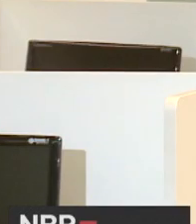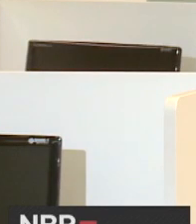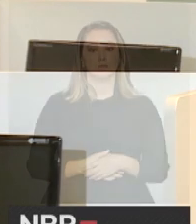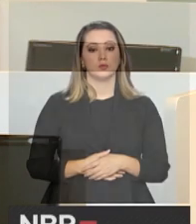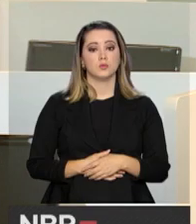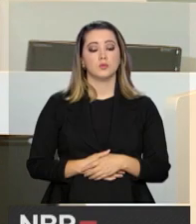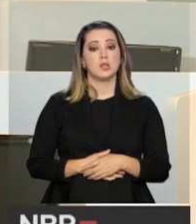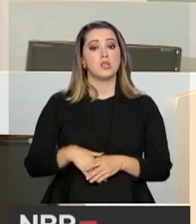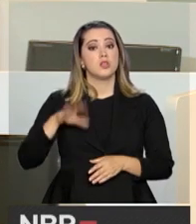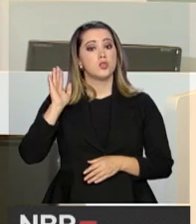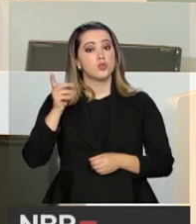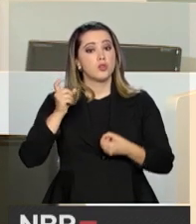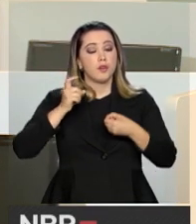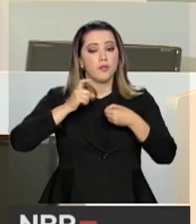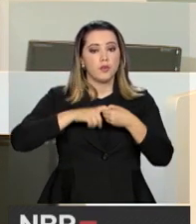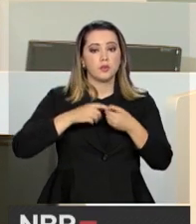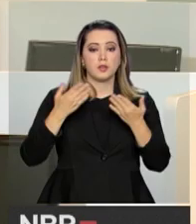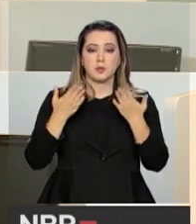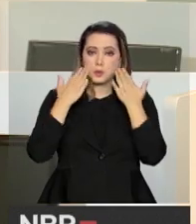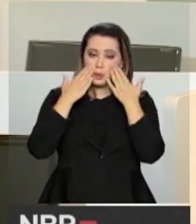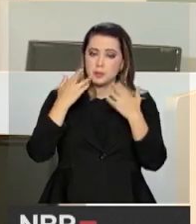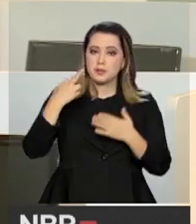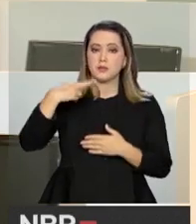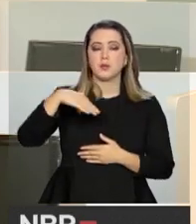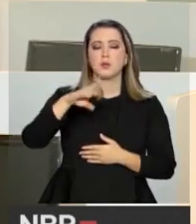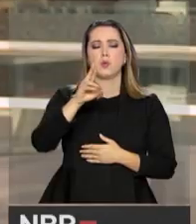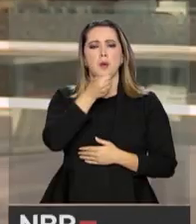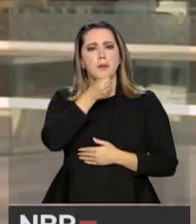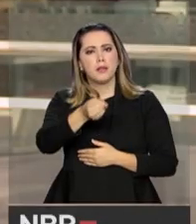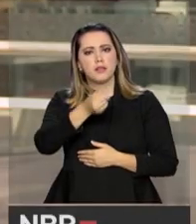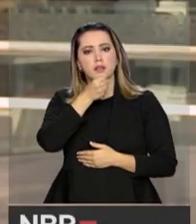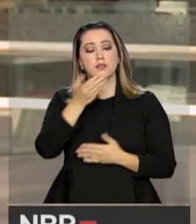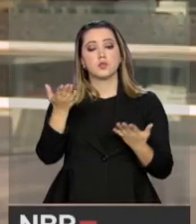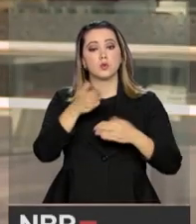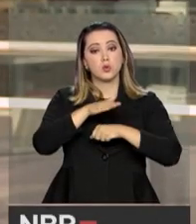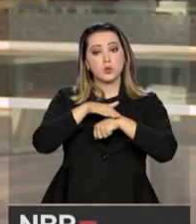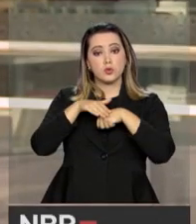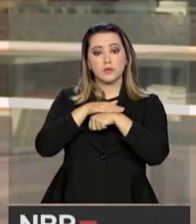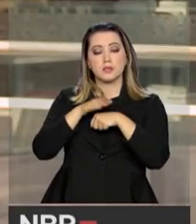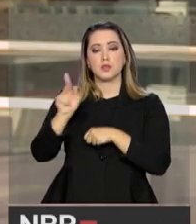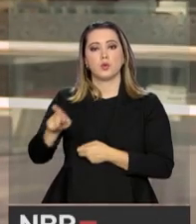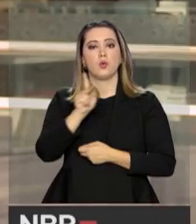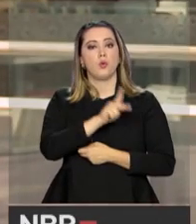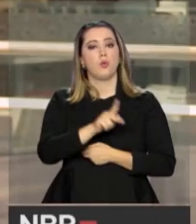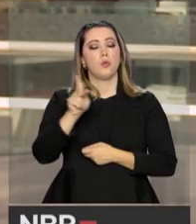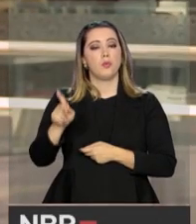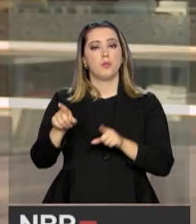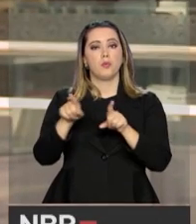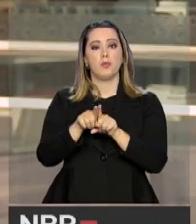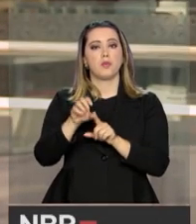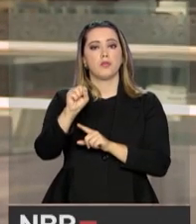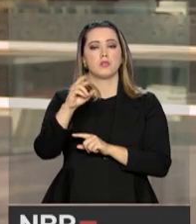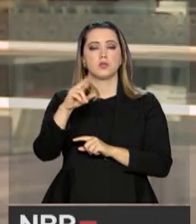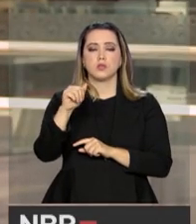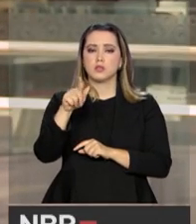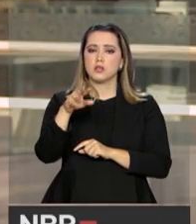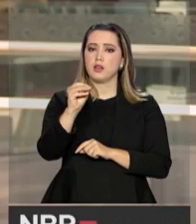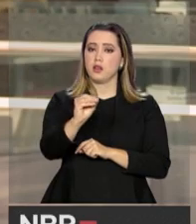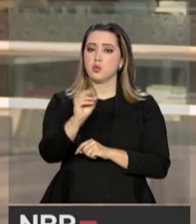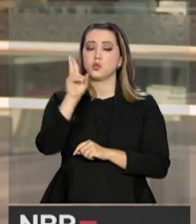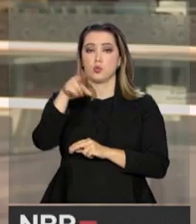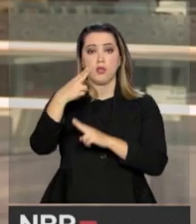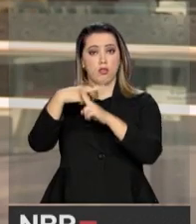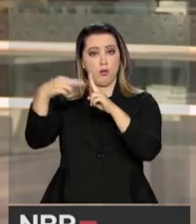Já estamos de volta com o NBR Entrevista, hoje conversando com o professor Sérgio Freitas, que é diretor do Centro de Educação à Distância da